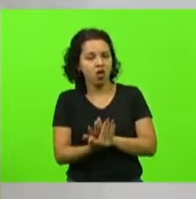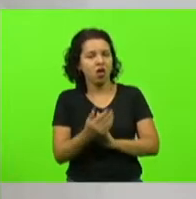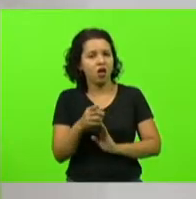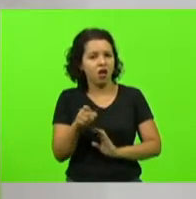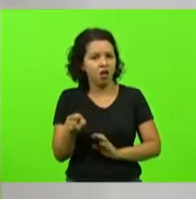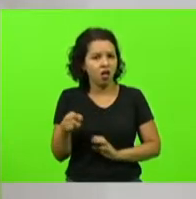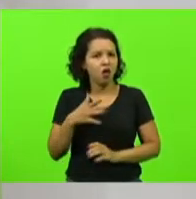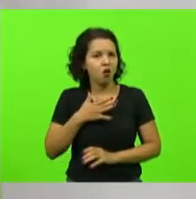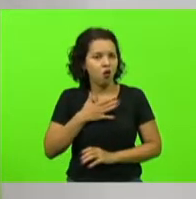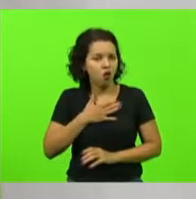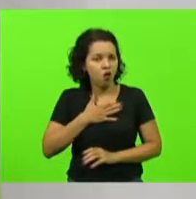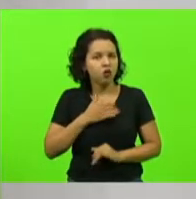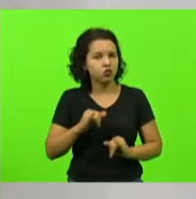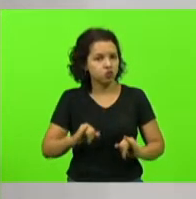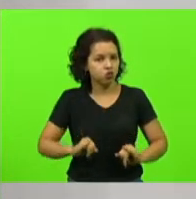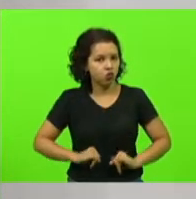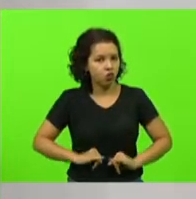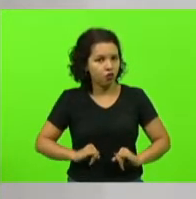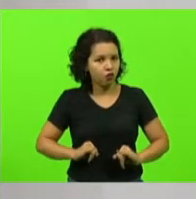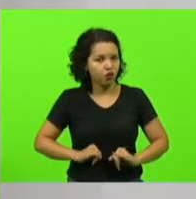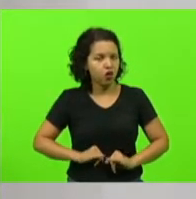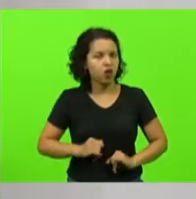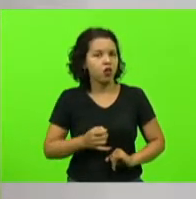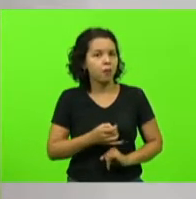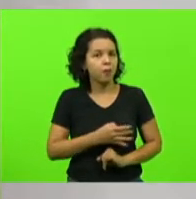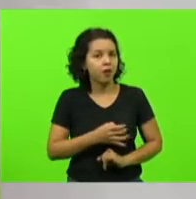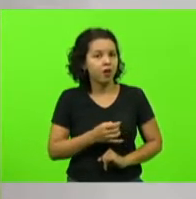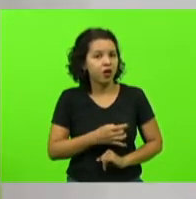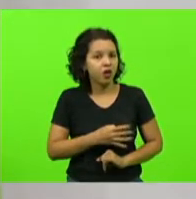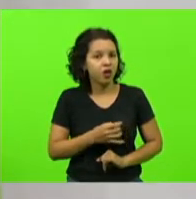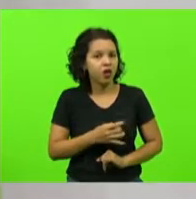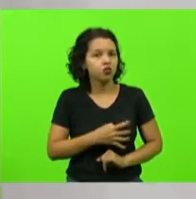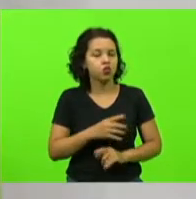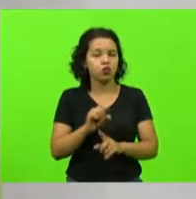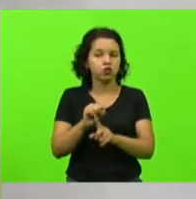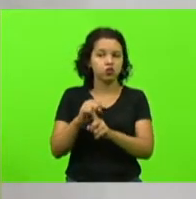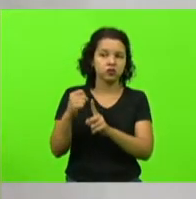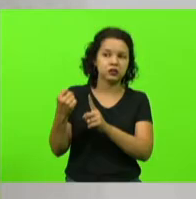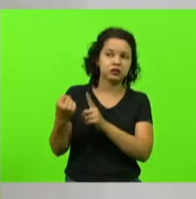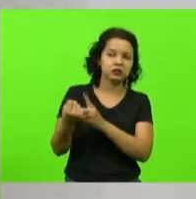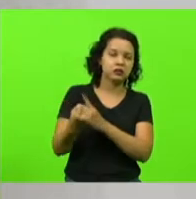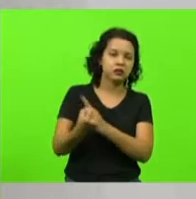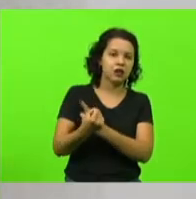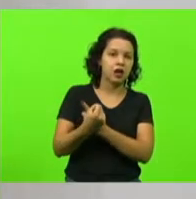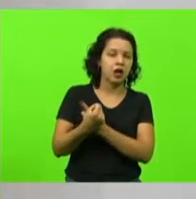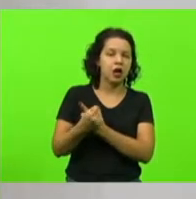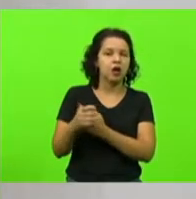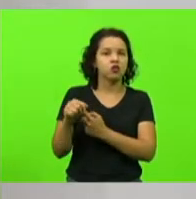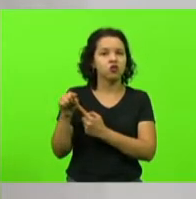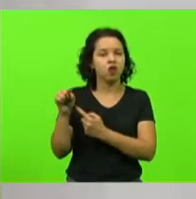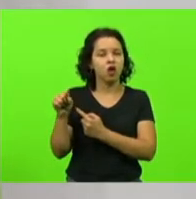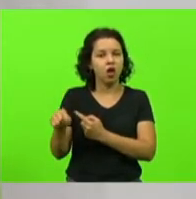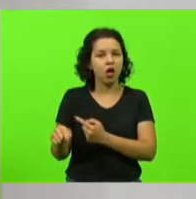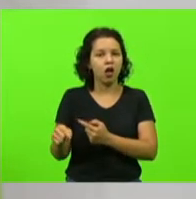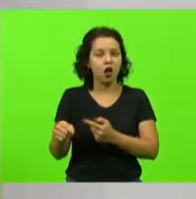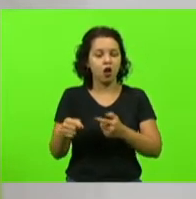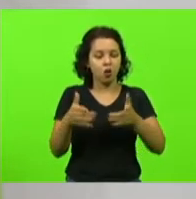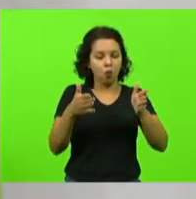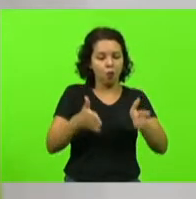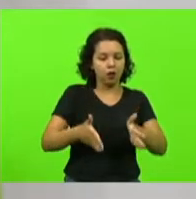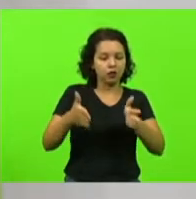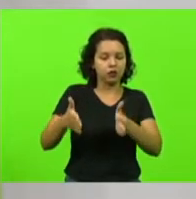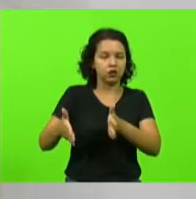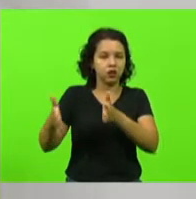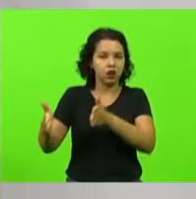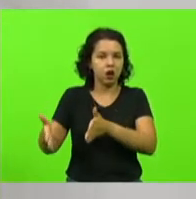todo sofrendo os medos de uma sociedade que tem um padrão de corpo, de amor e de